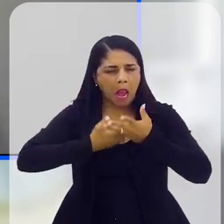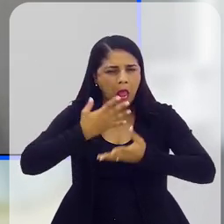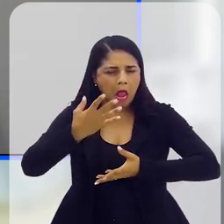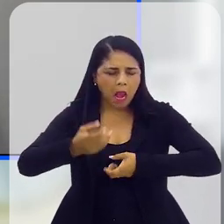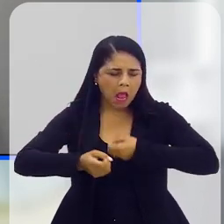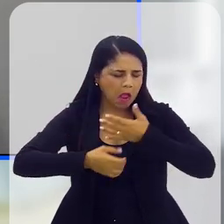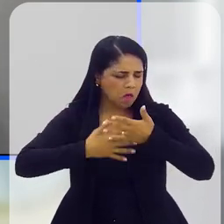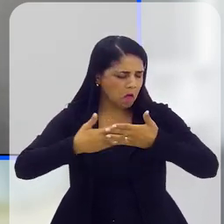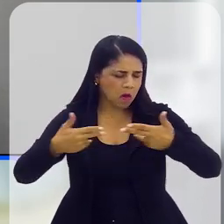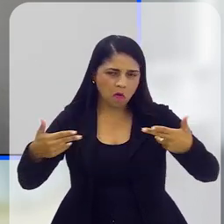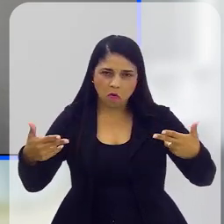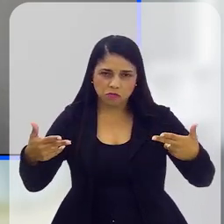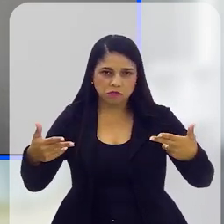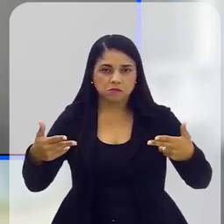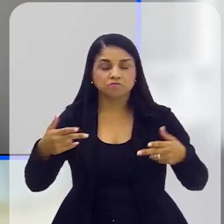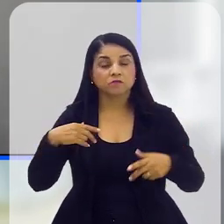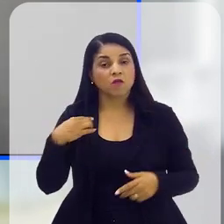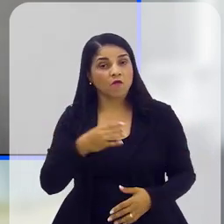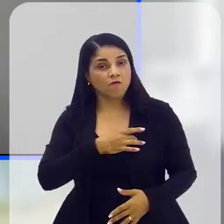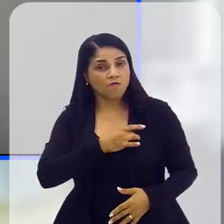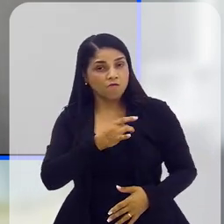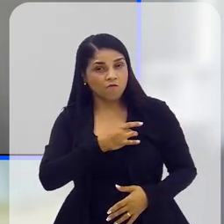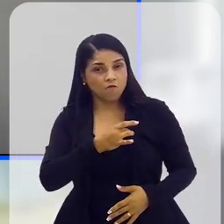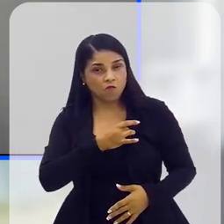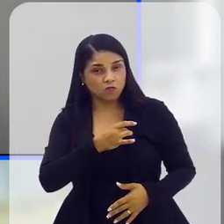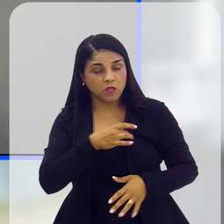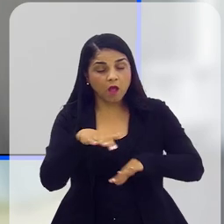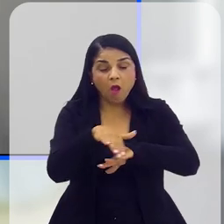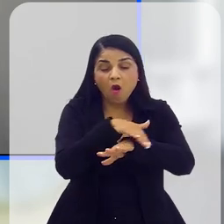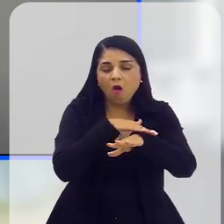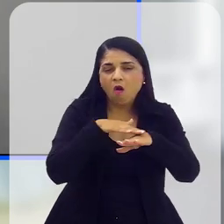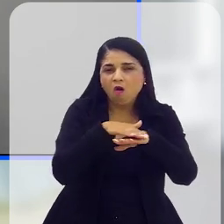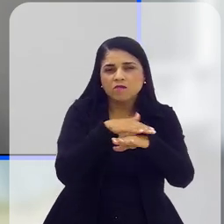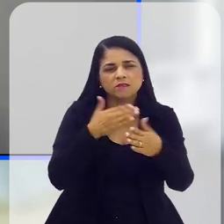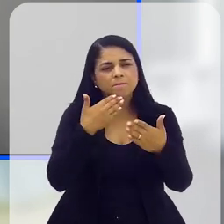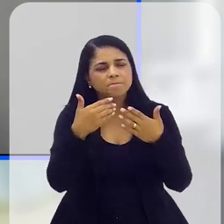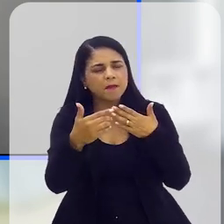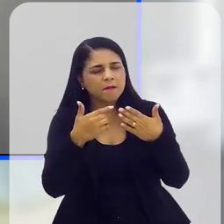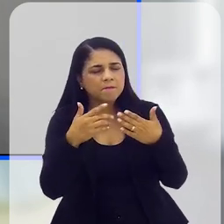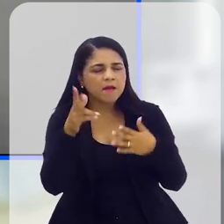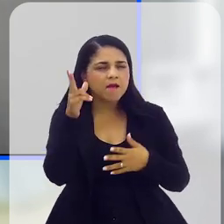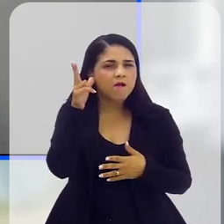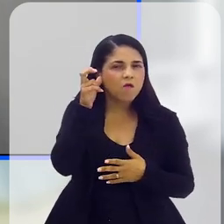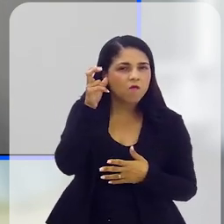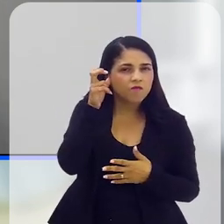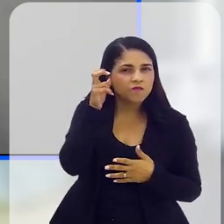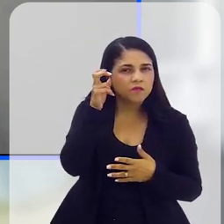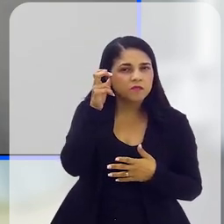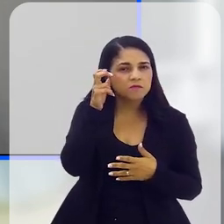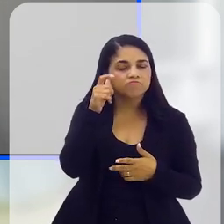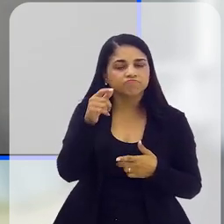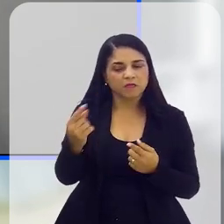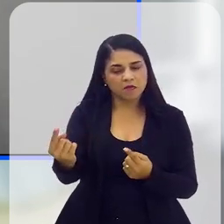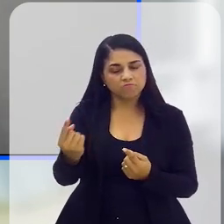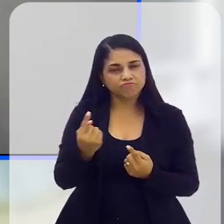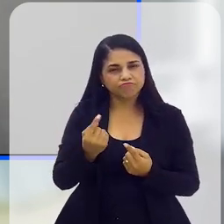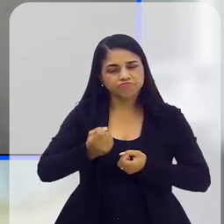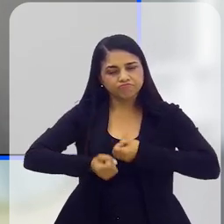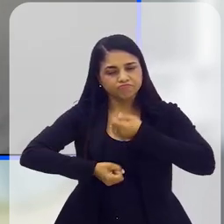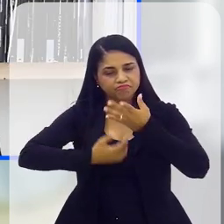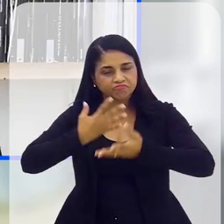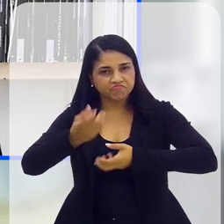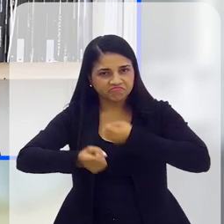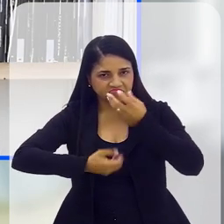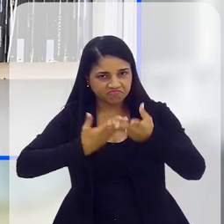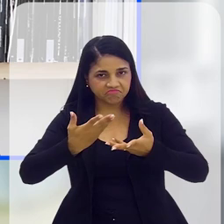falar sobre o que ela quiser. Nós, voluntários, estamos para conversar com pessoa, para ouvi-la dentro do que ela trouxer para a gente.